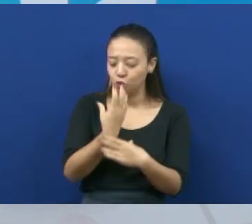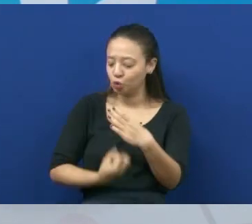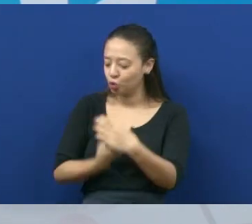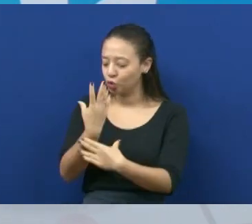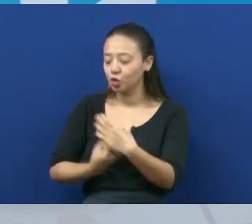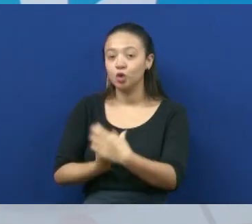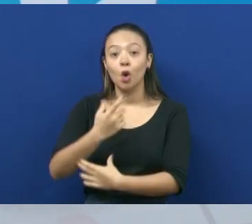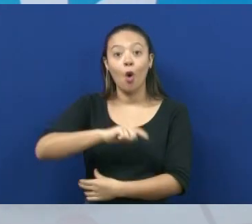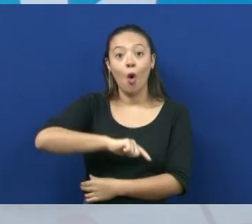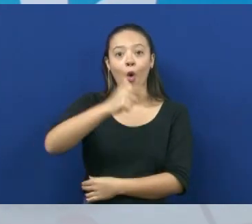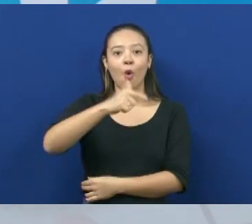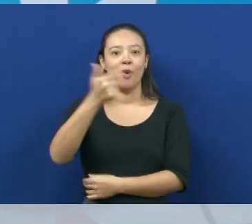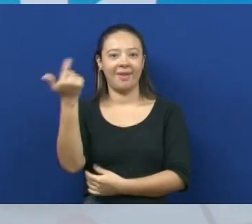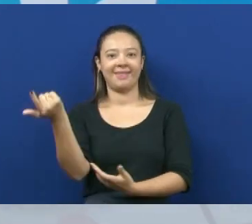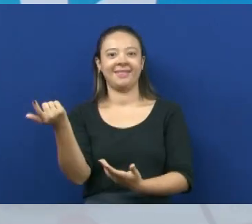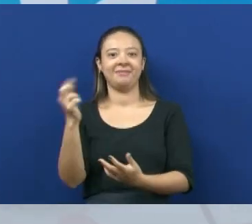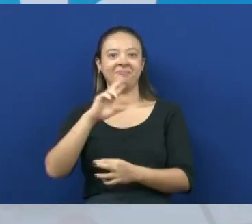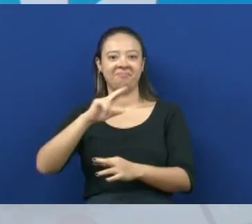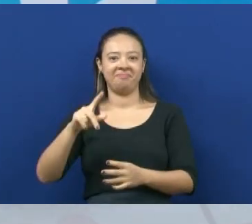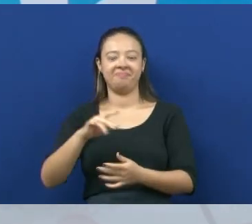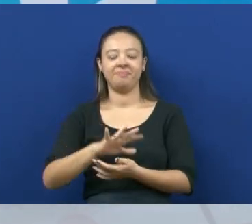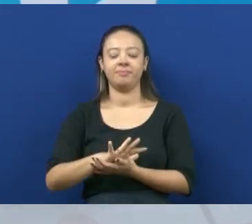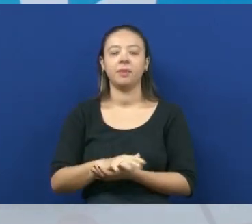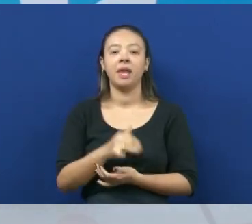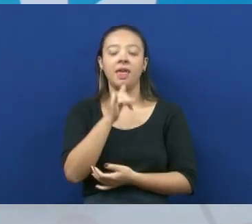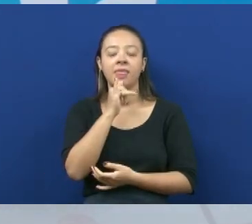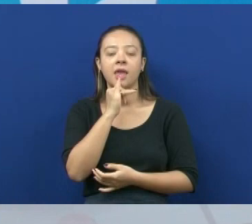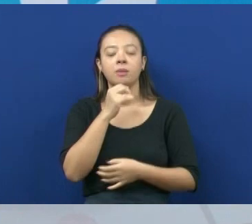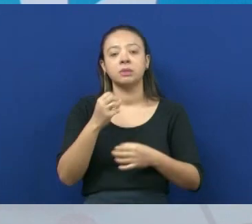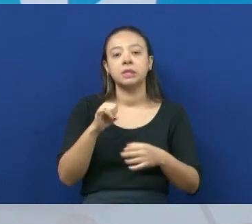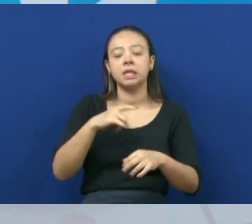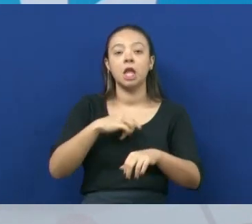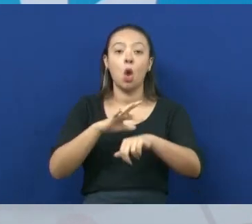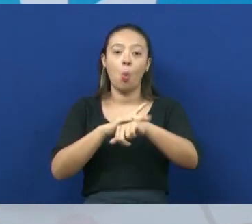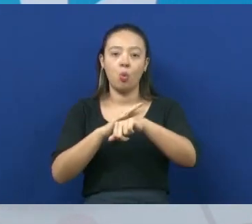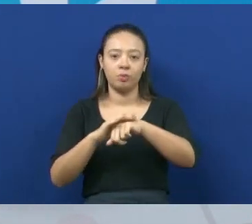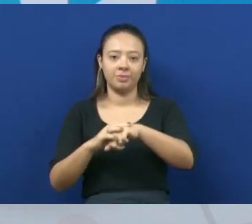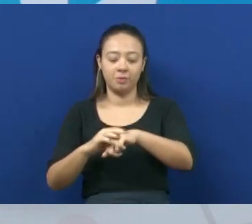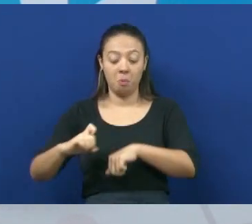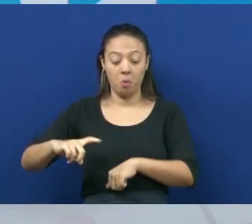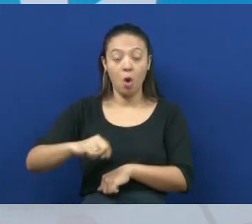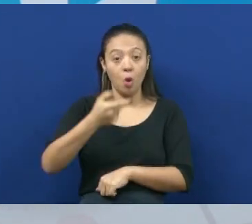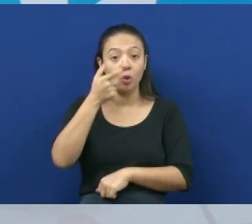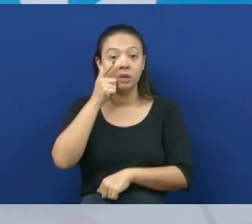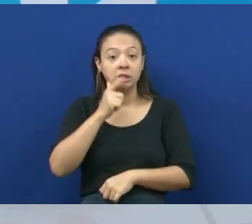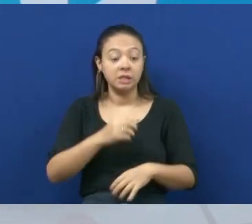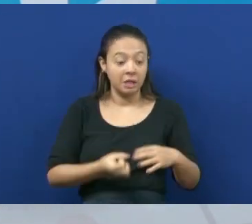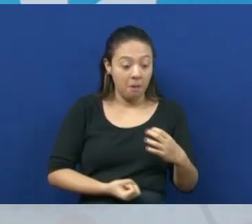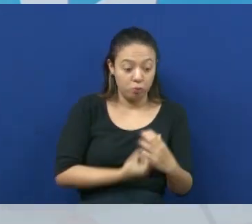quando ela é patogênica. Em uma determinada doença, ela se multiplica muito rápido.